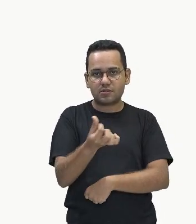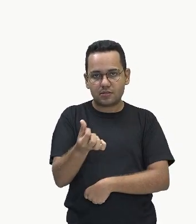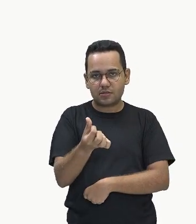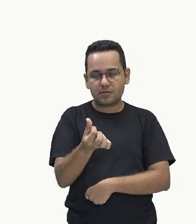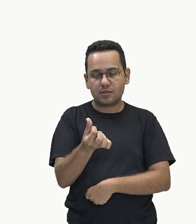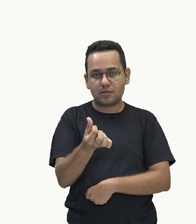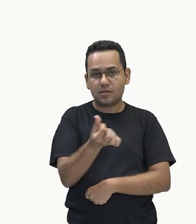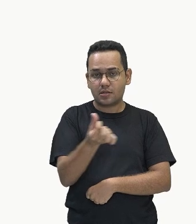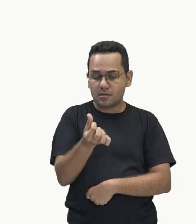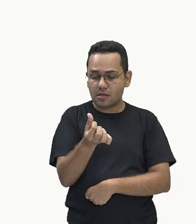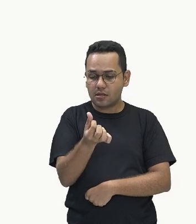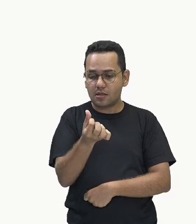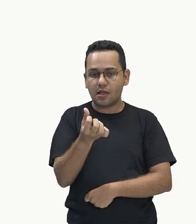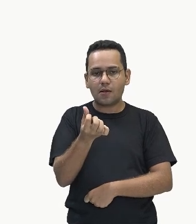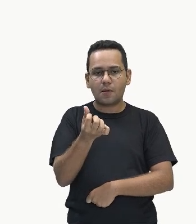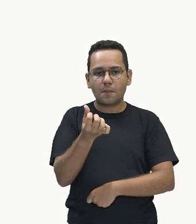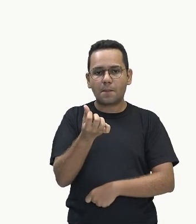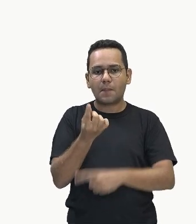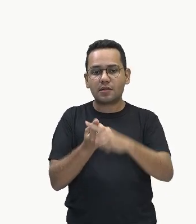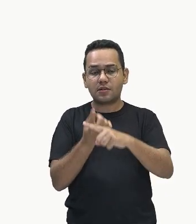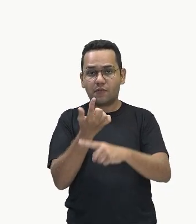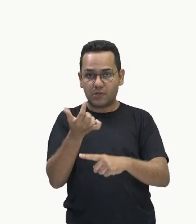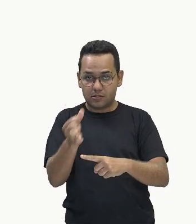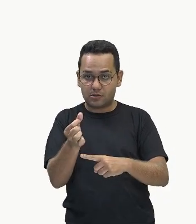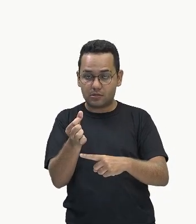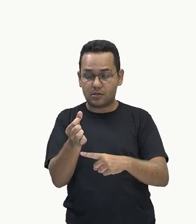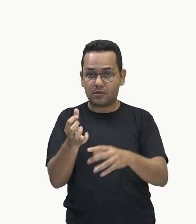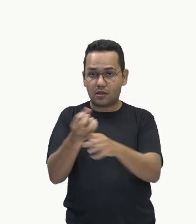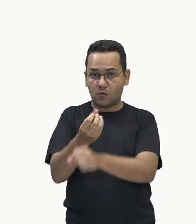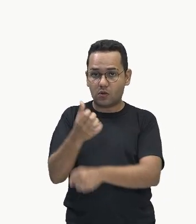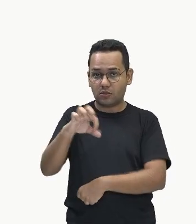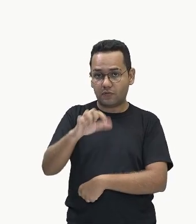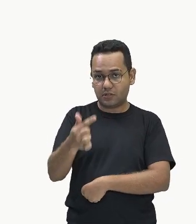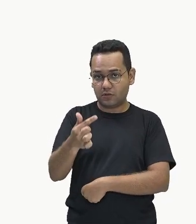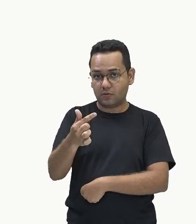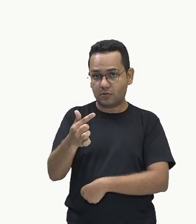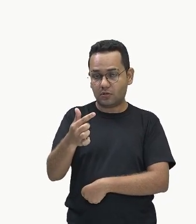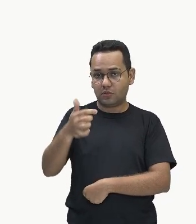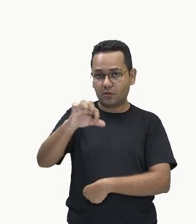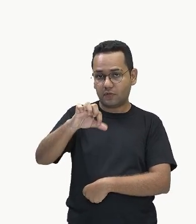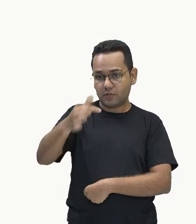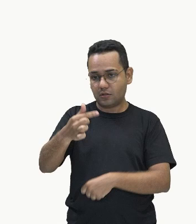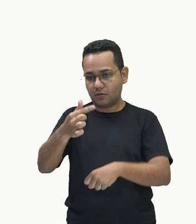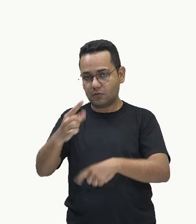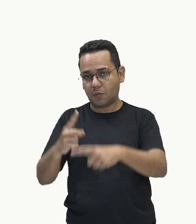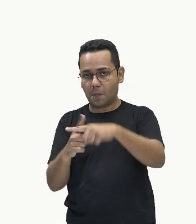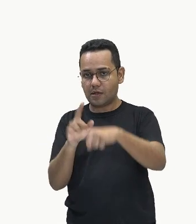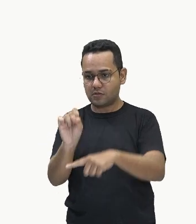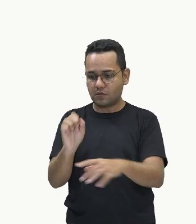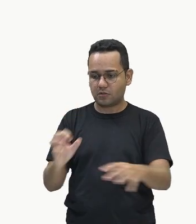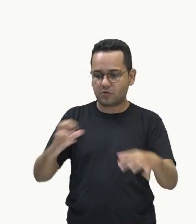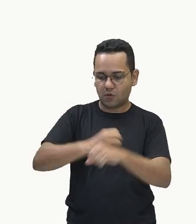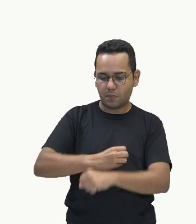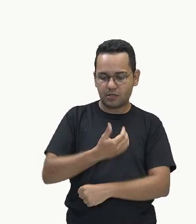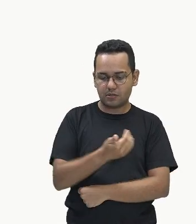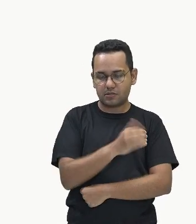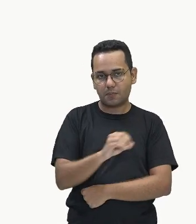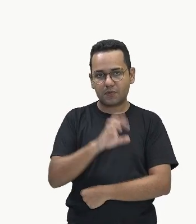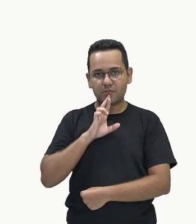mais 26, dá 92, 92 mais 8, a gente chega nos